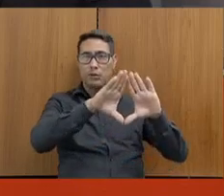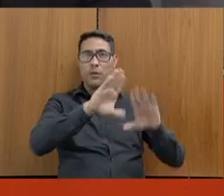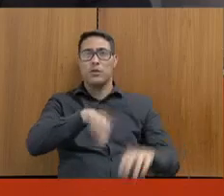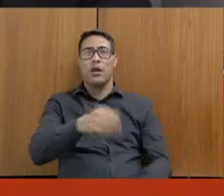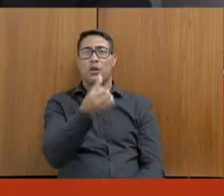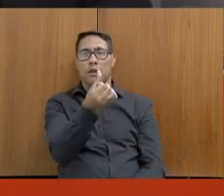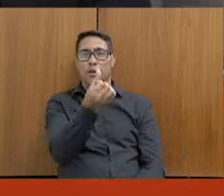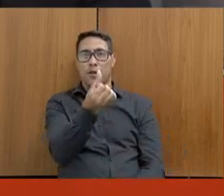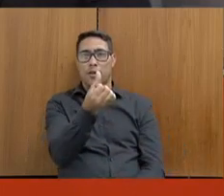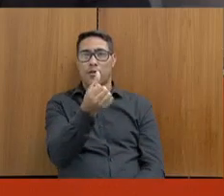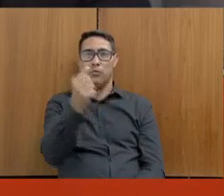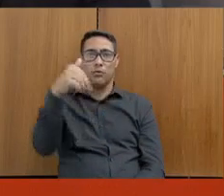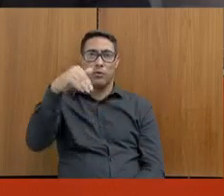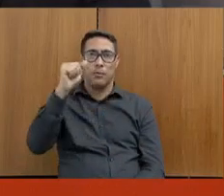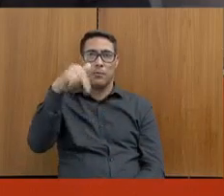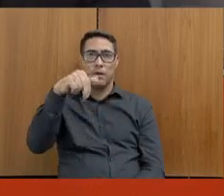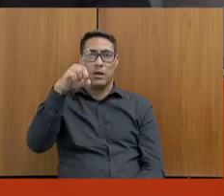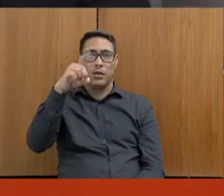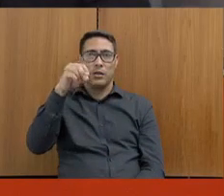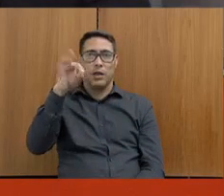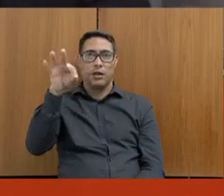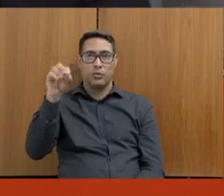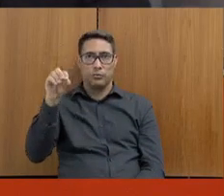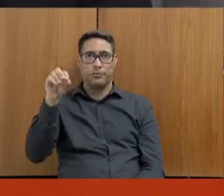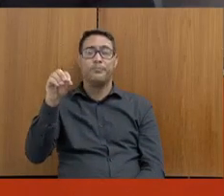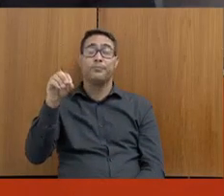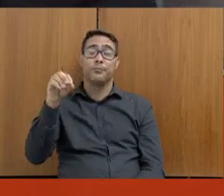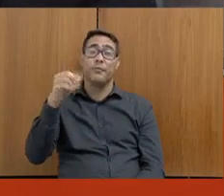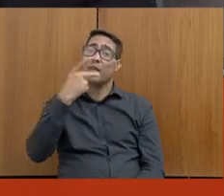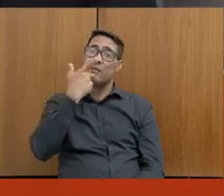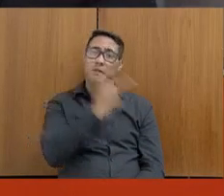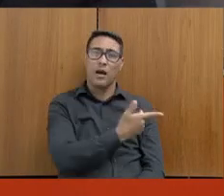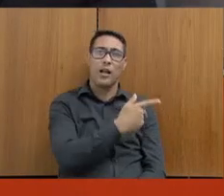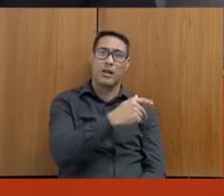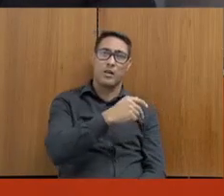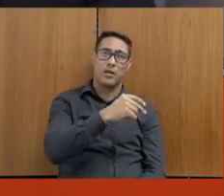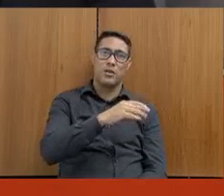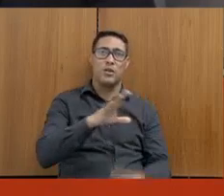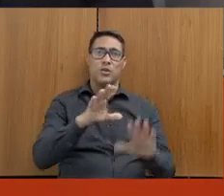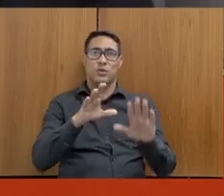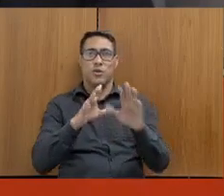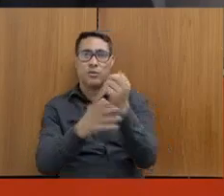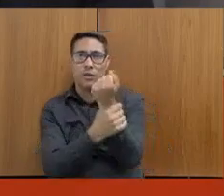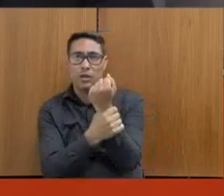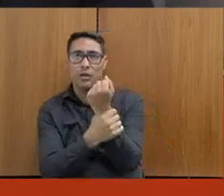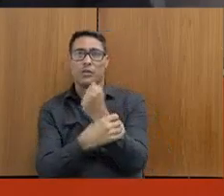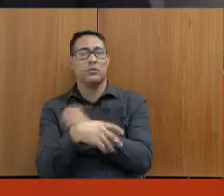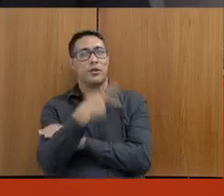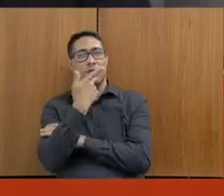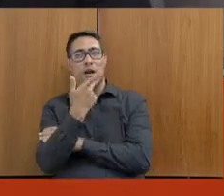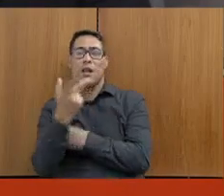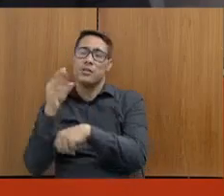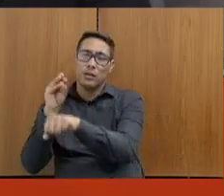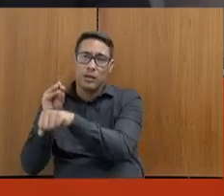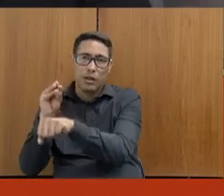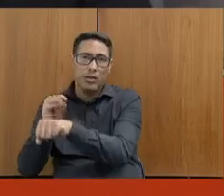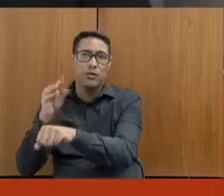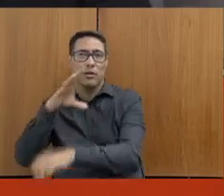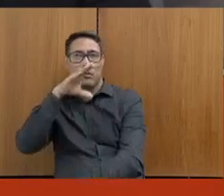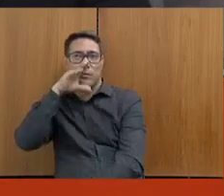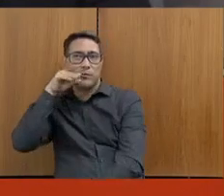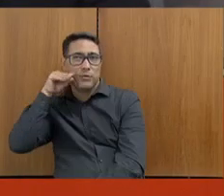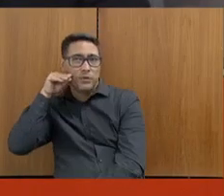mandato, e quando se fala de segurança, quando se fala de atenção aos servidores, quando se fala